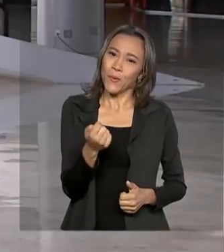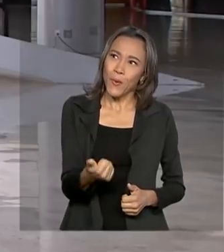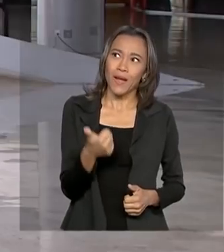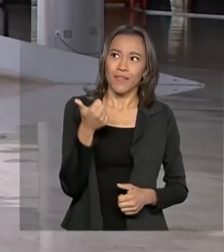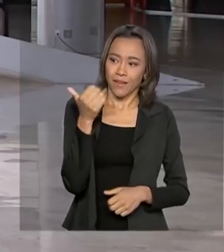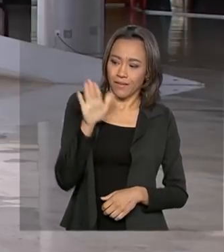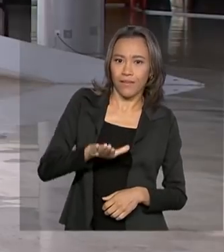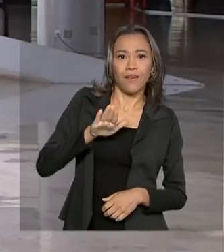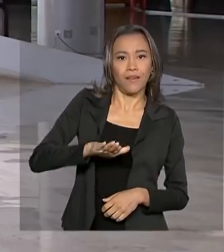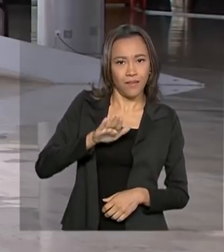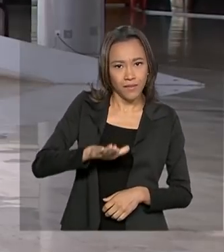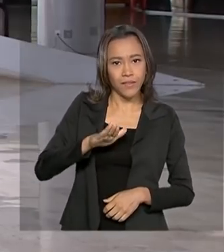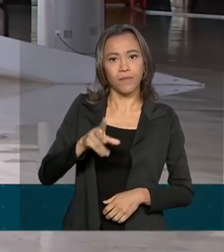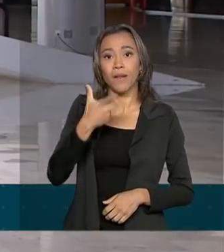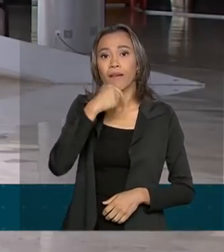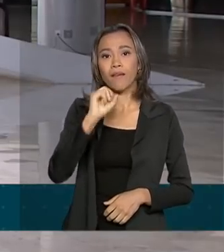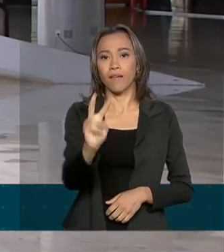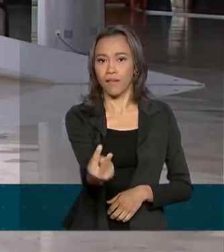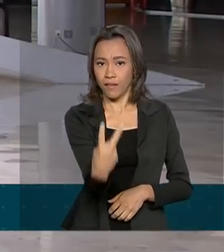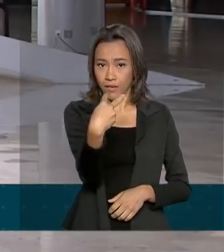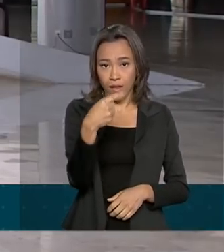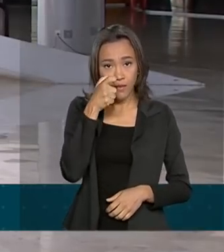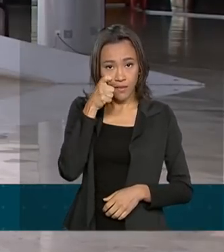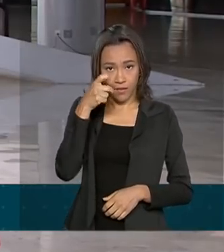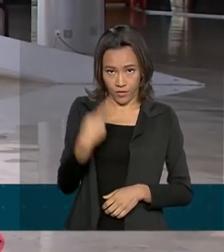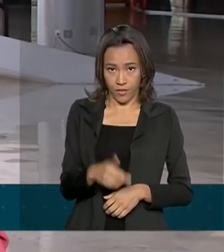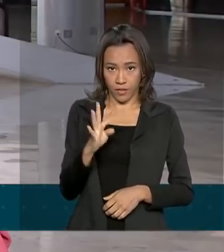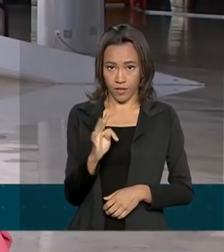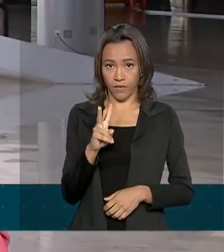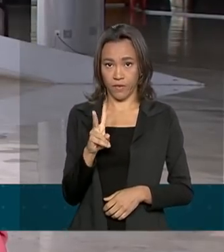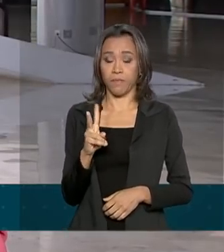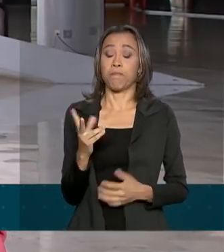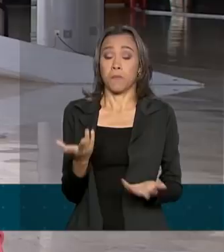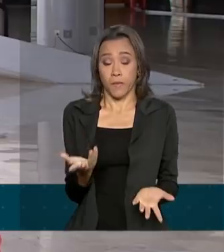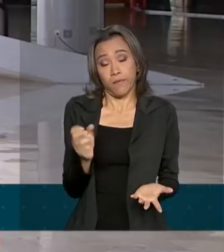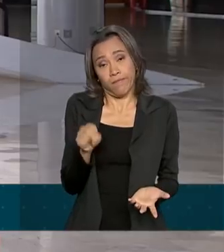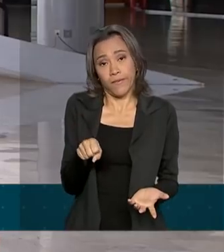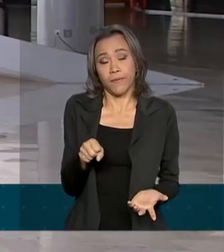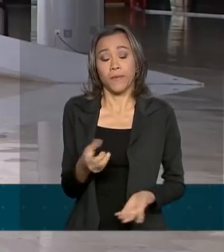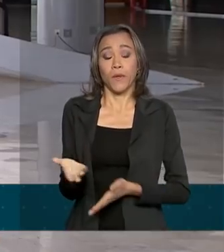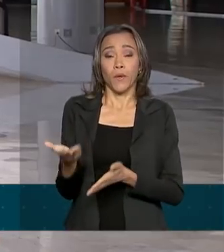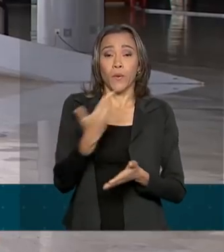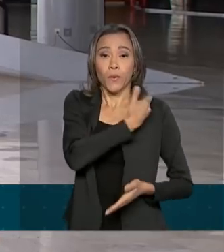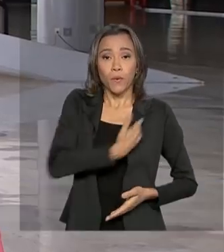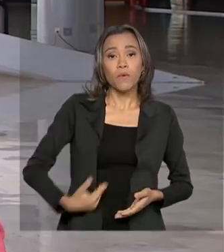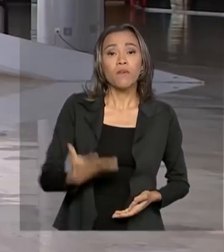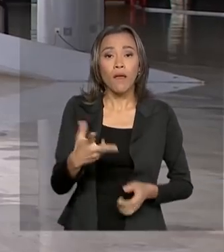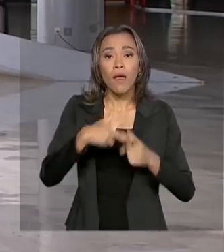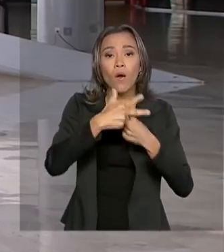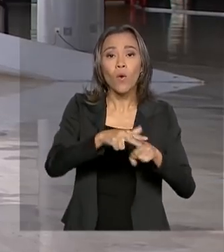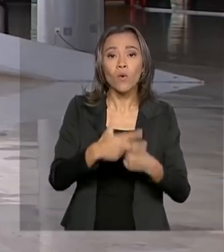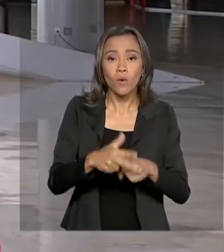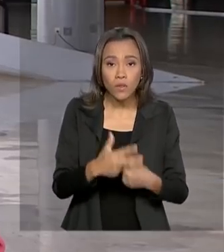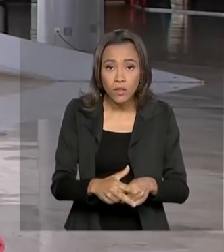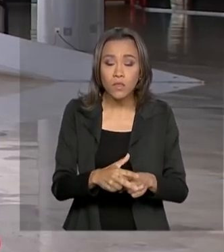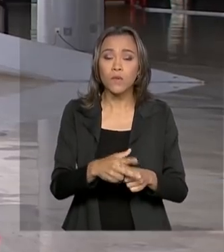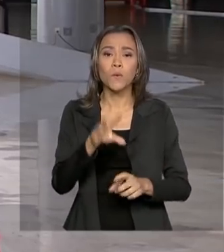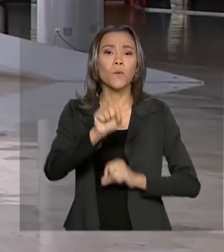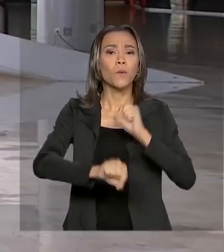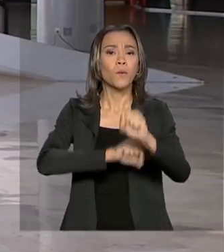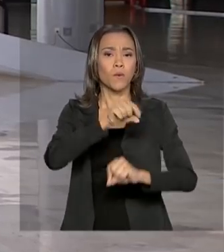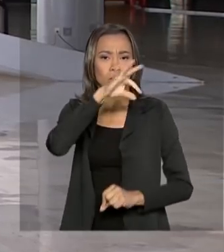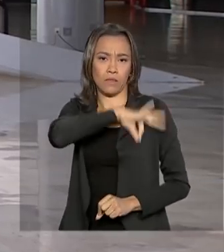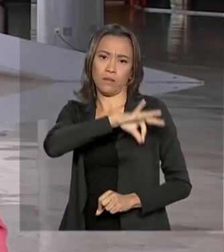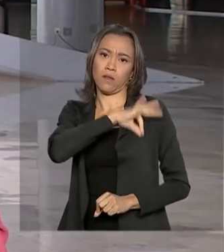tarde, né, para você e para quem assiste a TV Brasil. É isso mesmo, o governo quer dar uma nova correção ao salário mínimo ainda este ano.